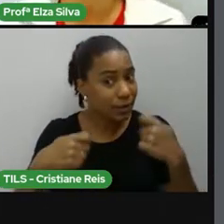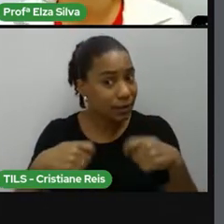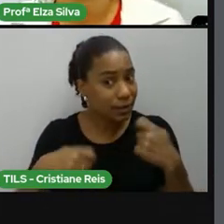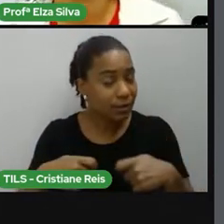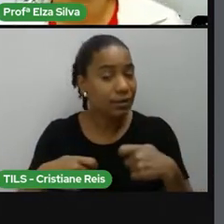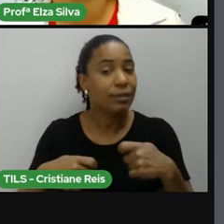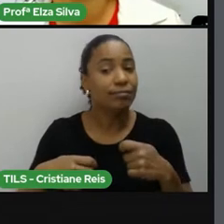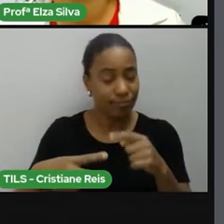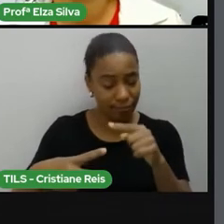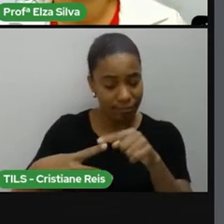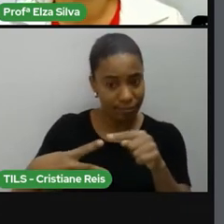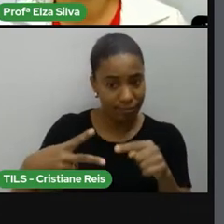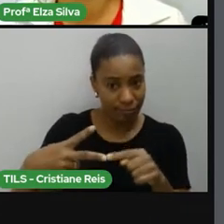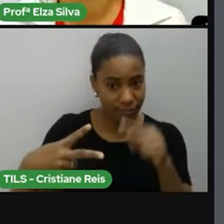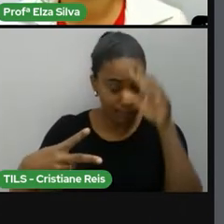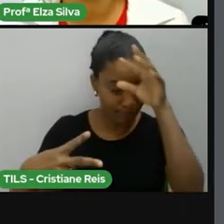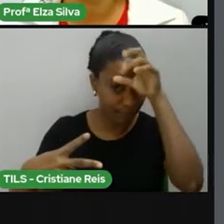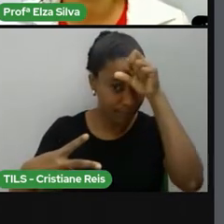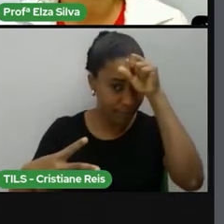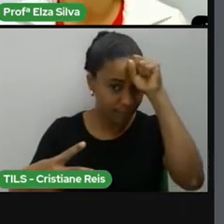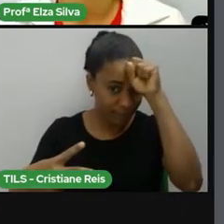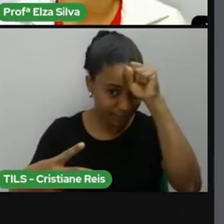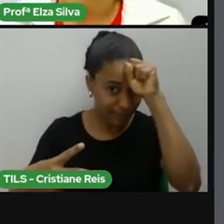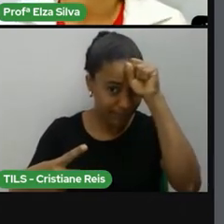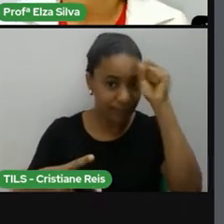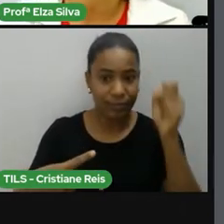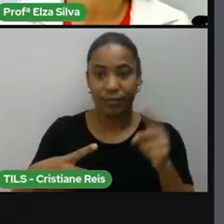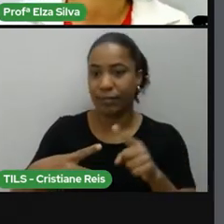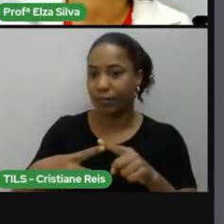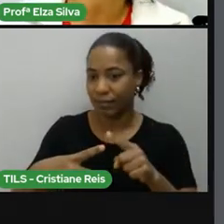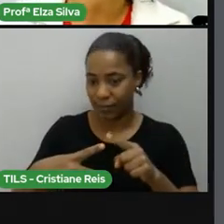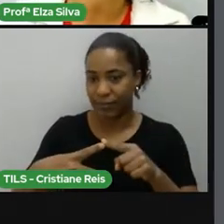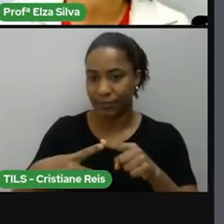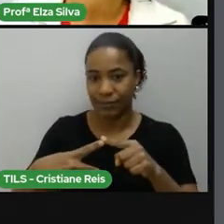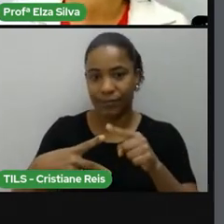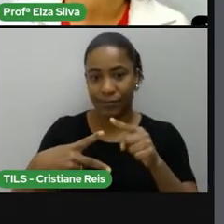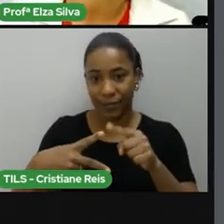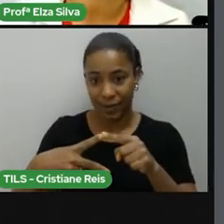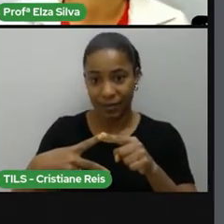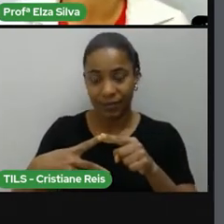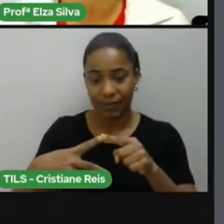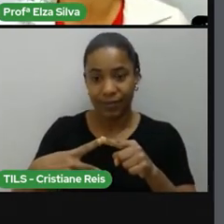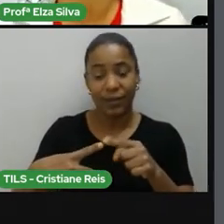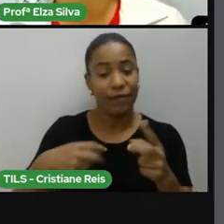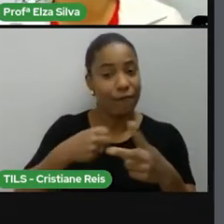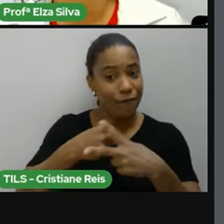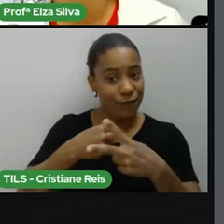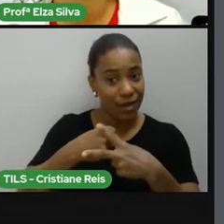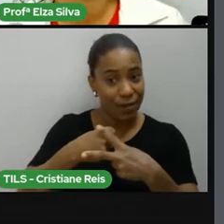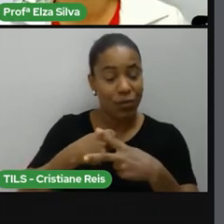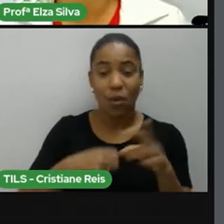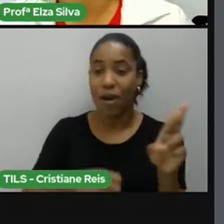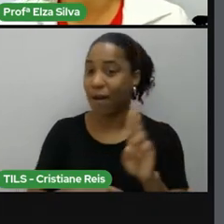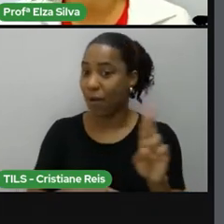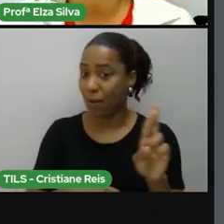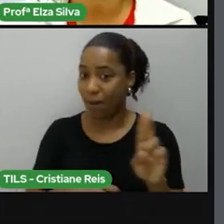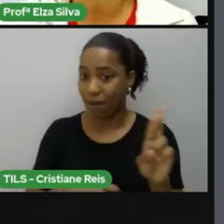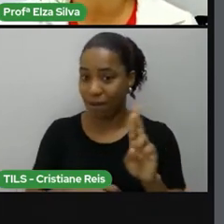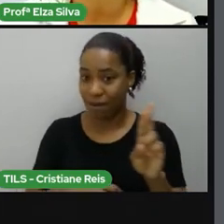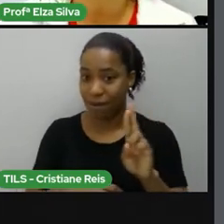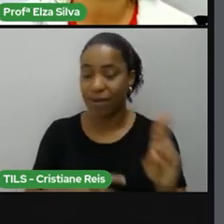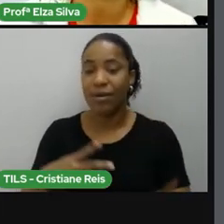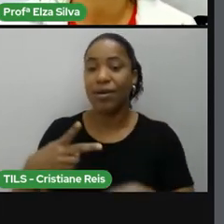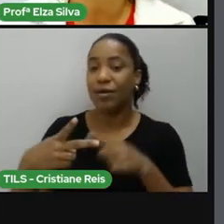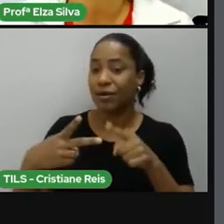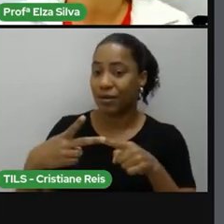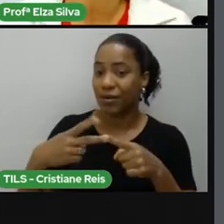categorias. Existem os Regular Verbs, os verbos regulares, e os Unregular